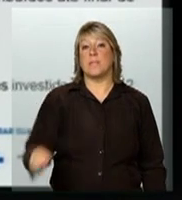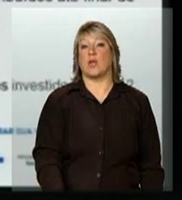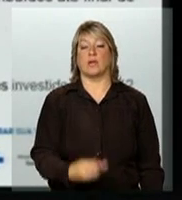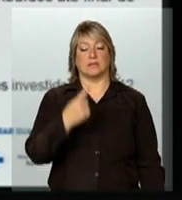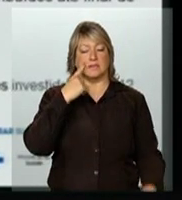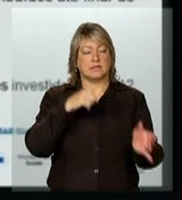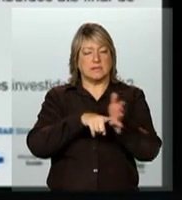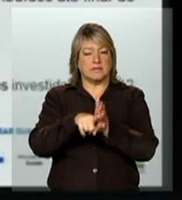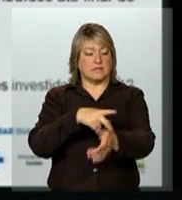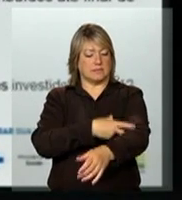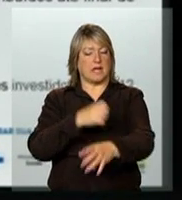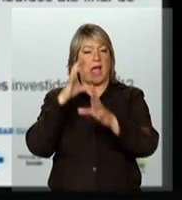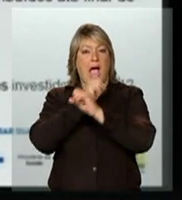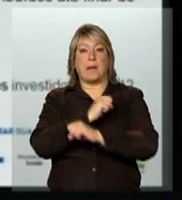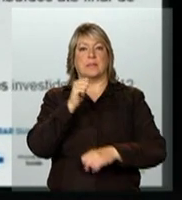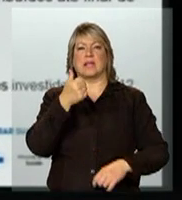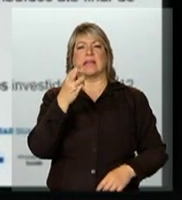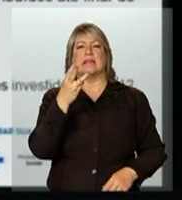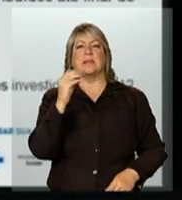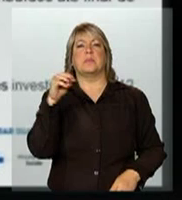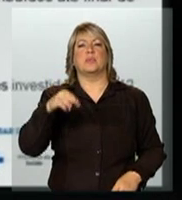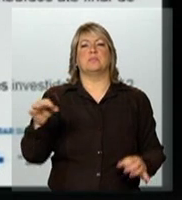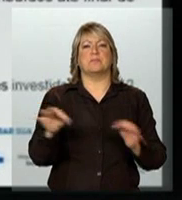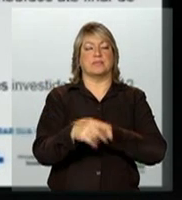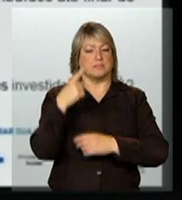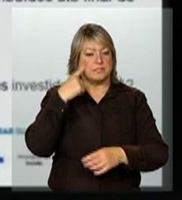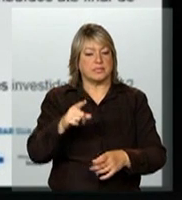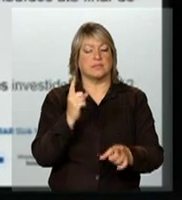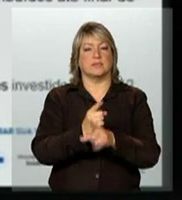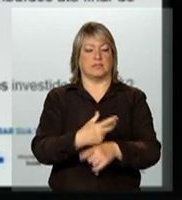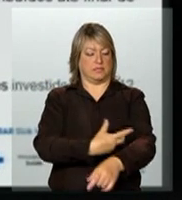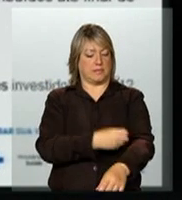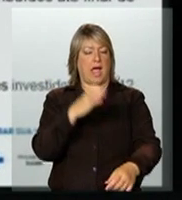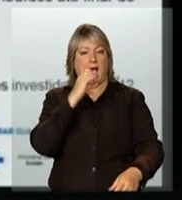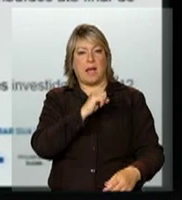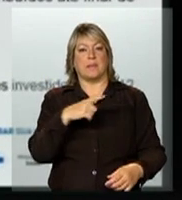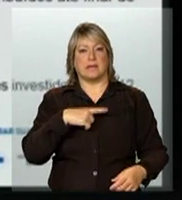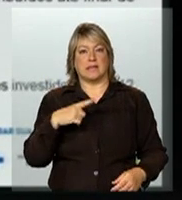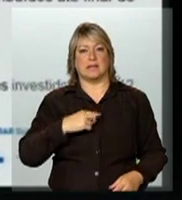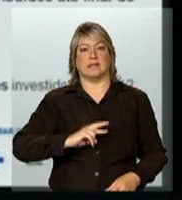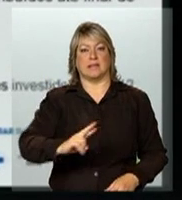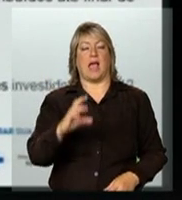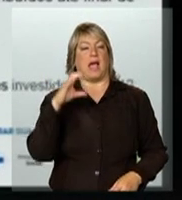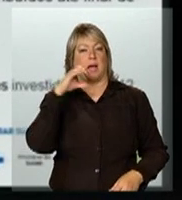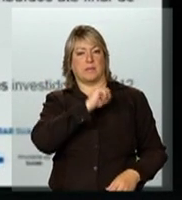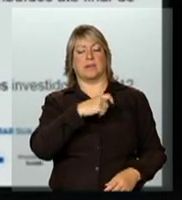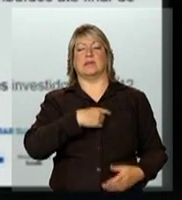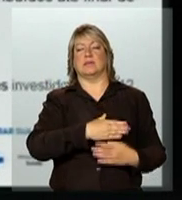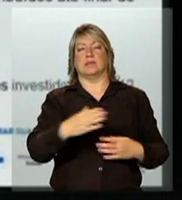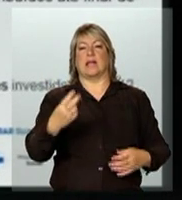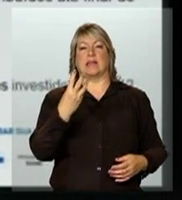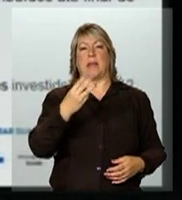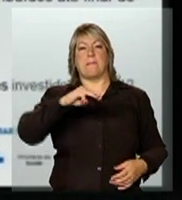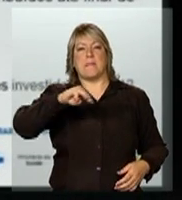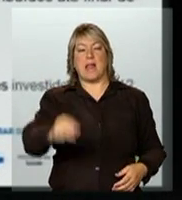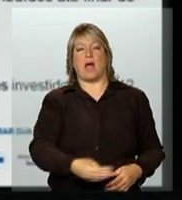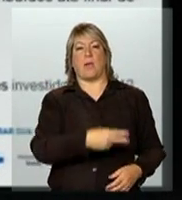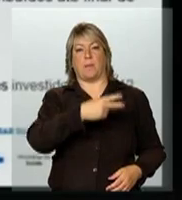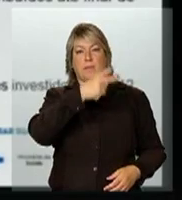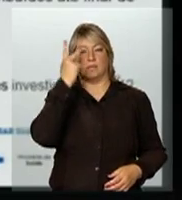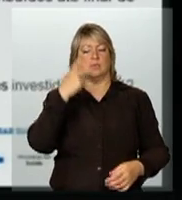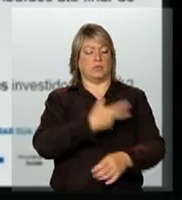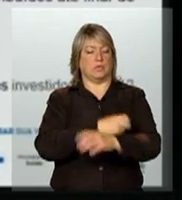,3 milhões já foram realizados, nós vamos chegar aí no final do ano com perto de 3 milhões de testes rápidos sendo realizados,